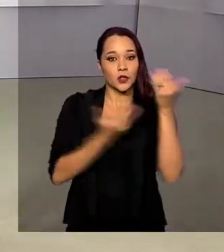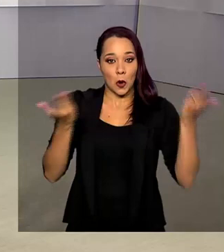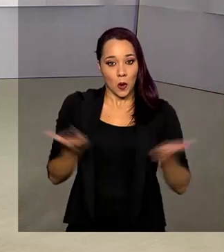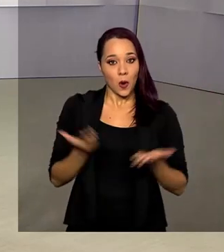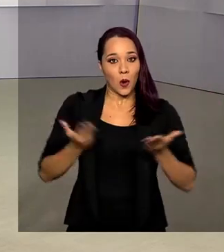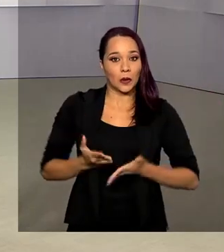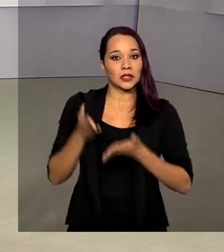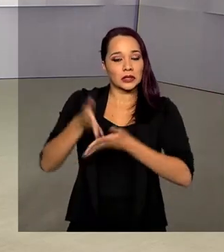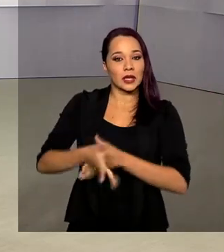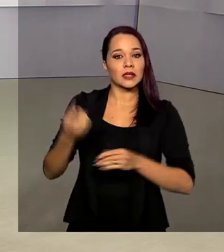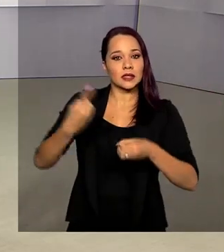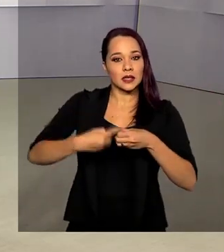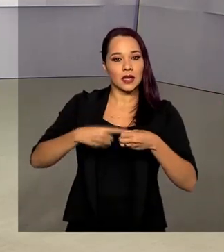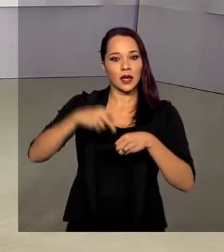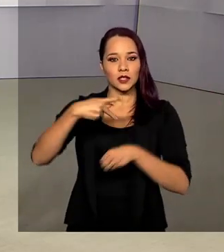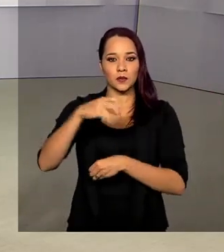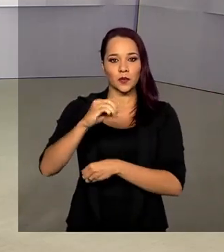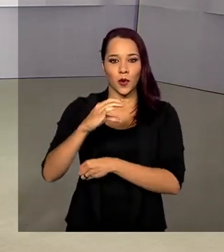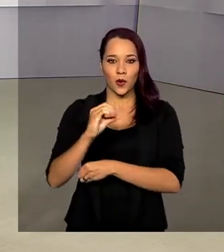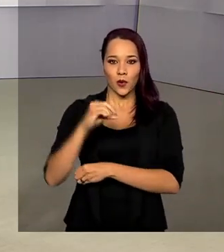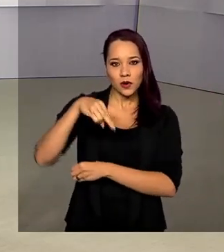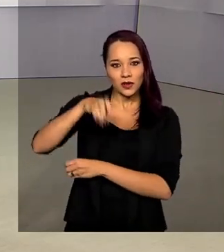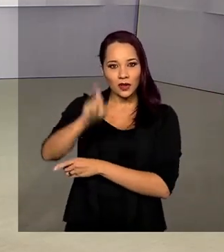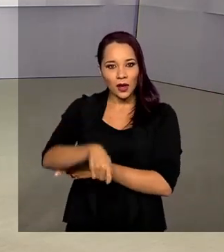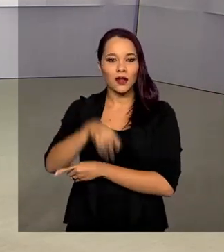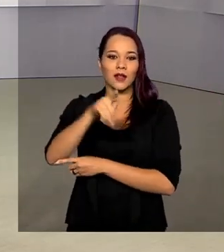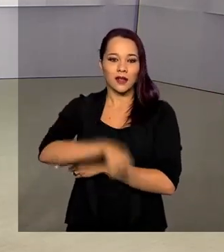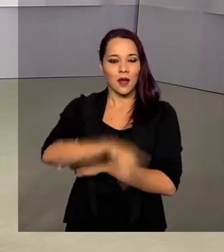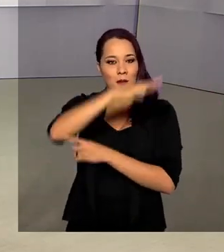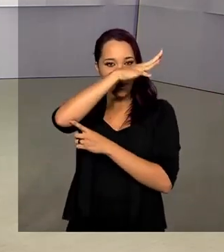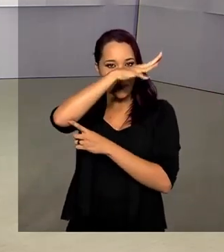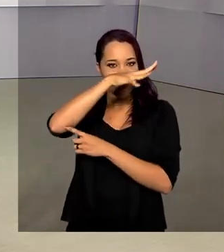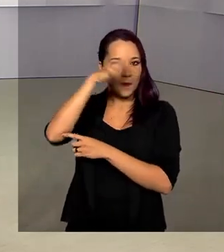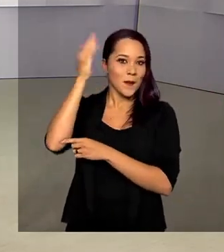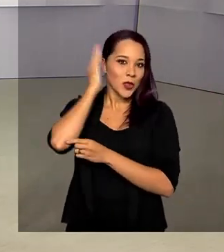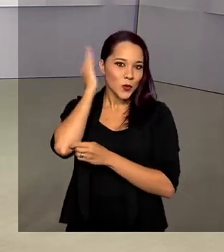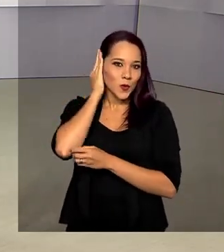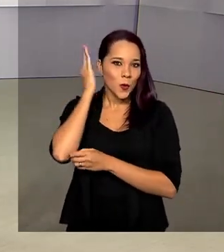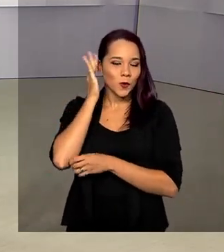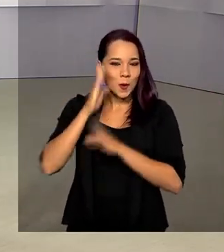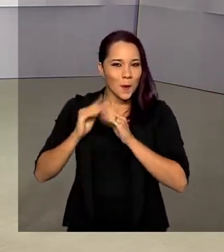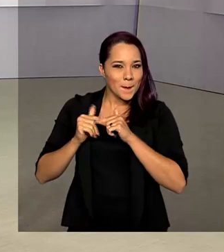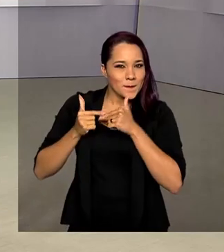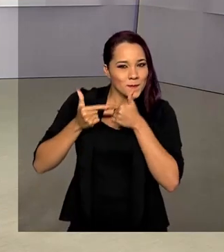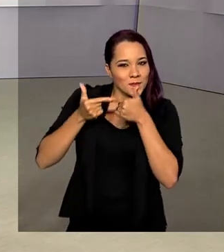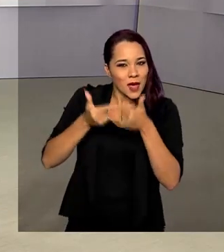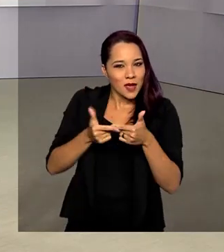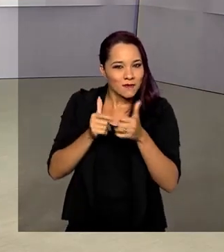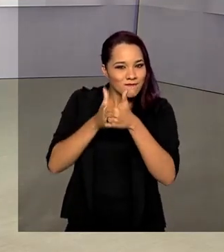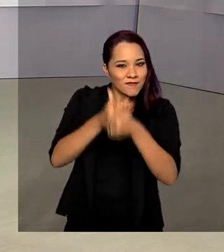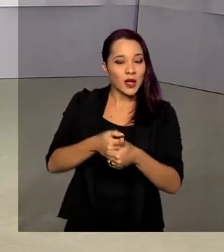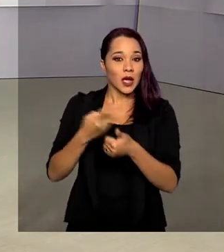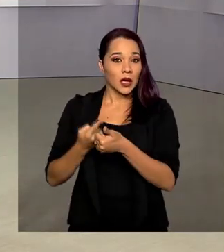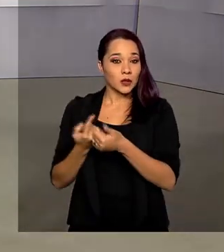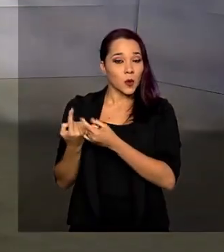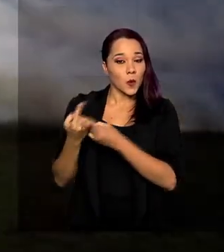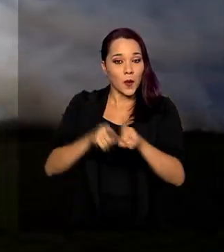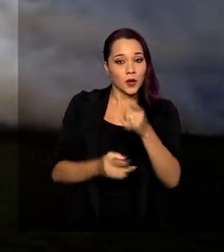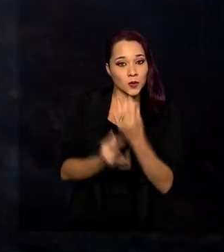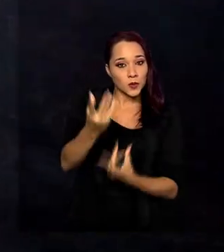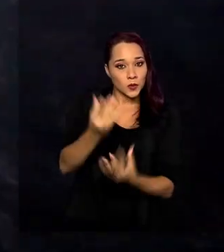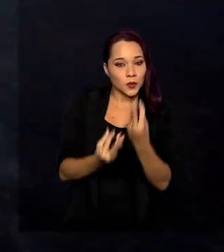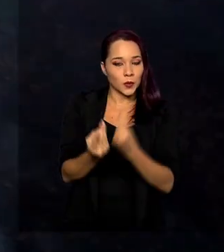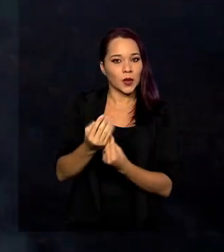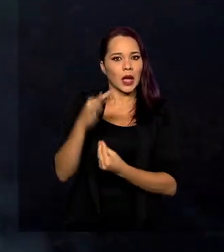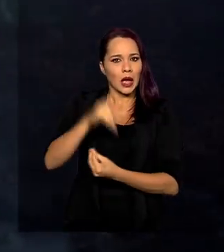esteve hoje na cidade de Poconé, em Mato Grosso, para acompanhar de perto o trabalho de combate às queimadas no Pantanal. As ações do governo